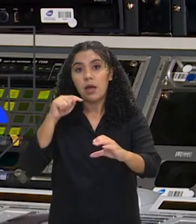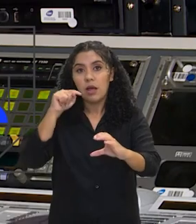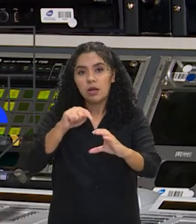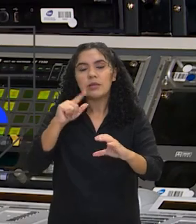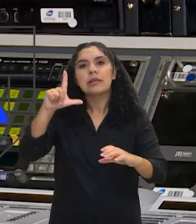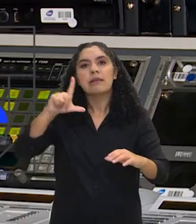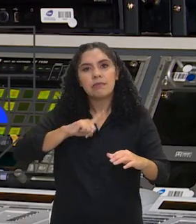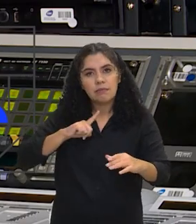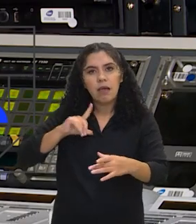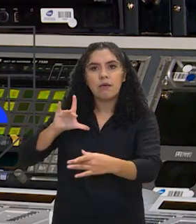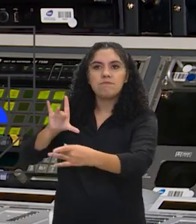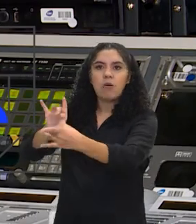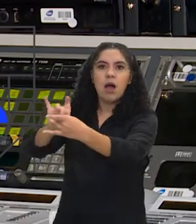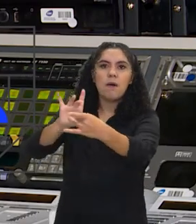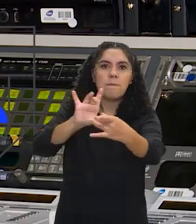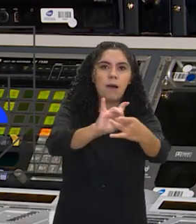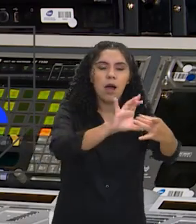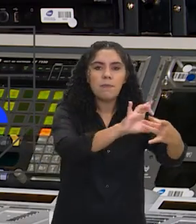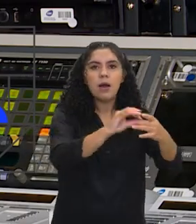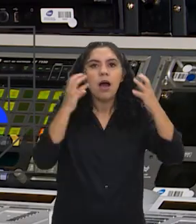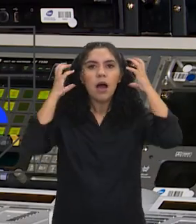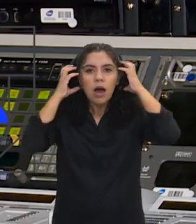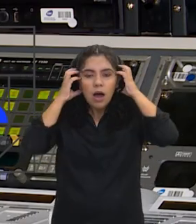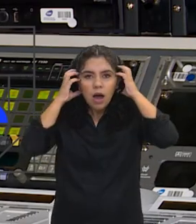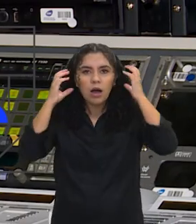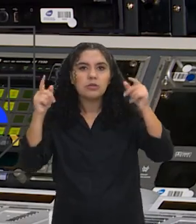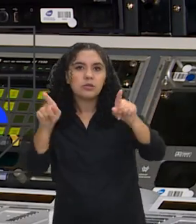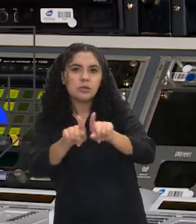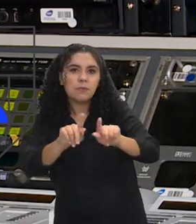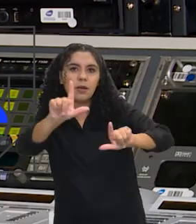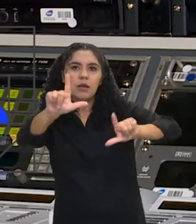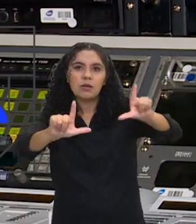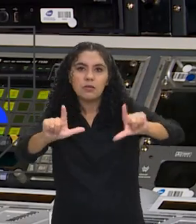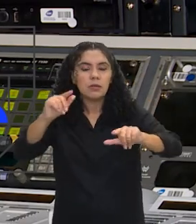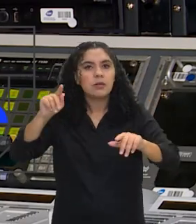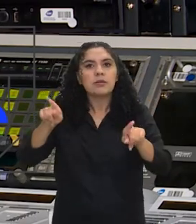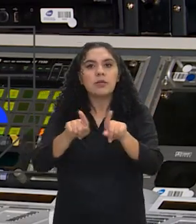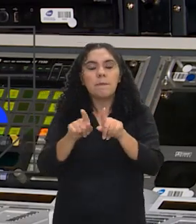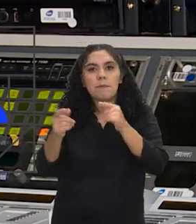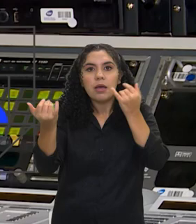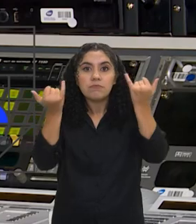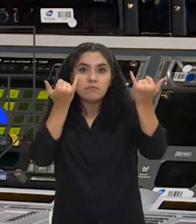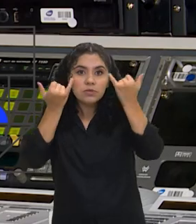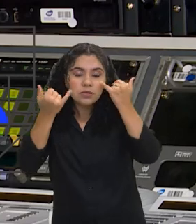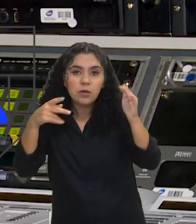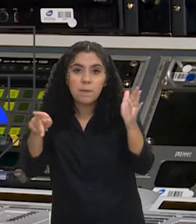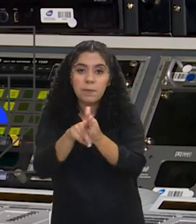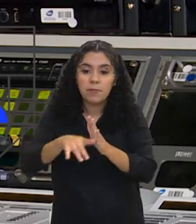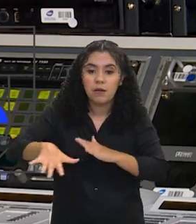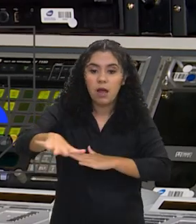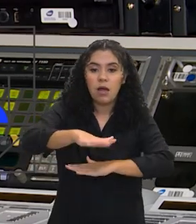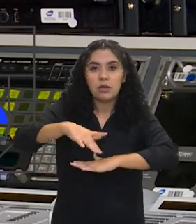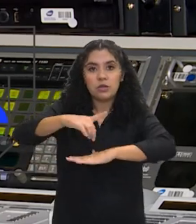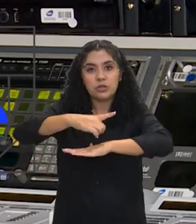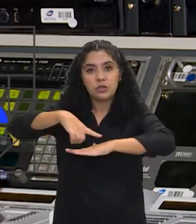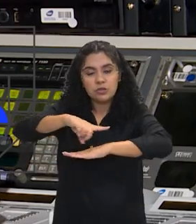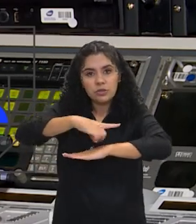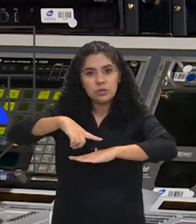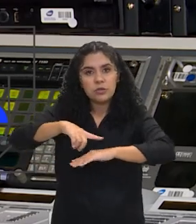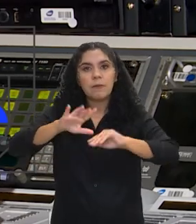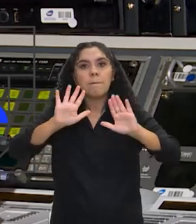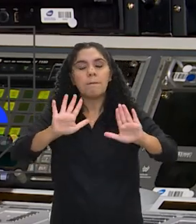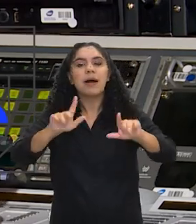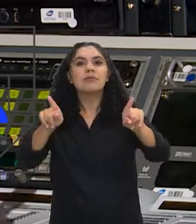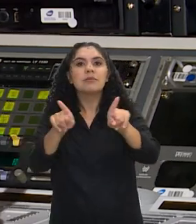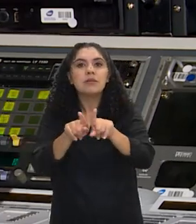reúne rádios, televisões públicas, reúne as agências de notícias no ambiente digital, mas, obviamente, que rádios